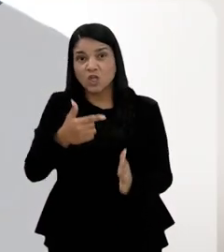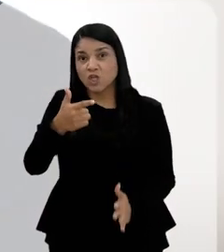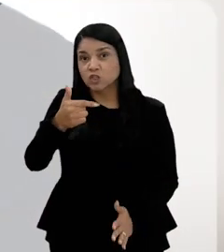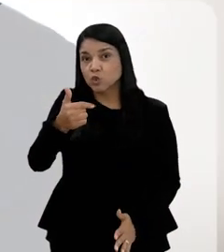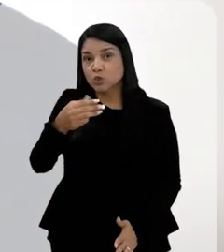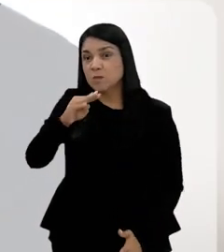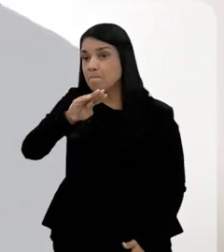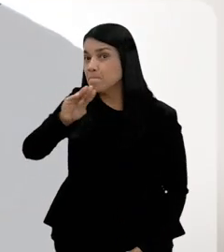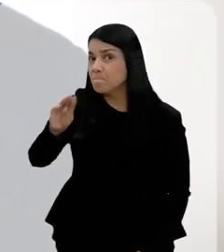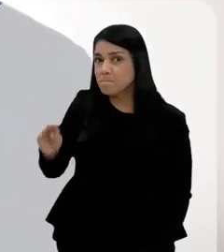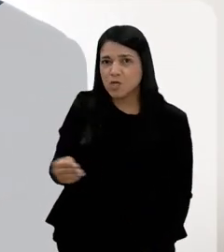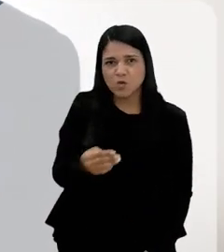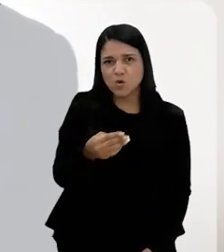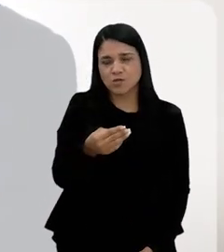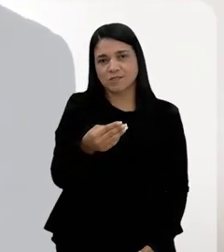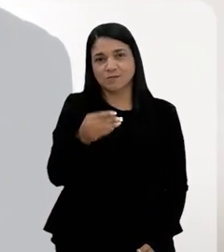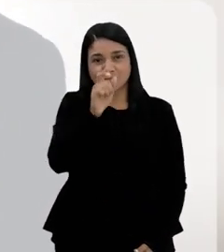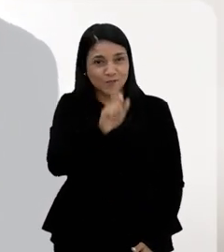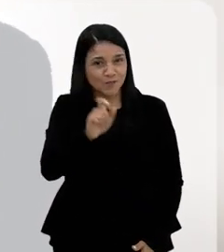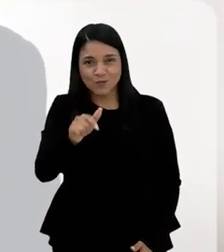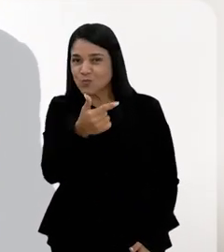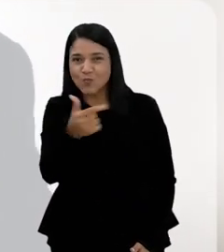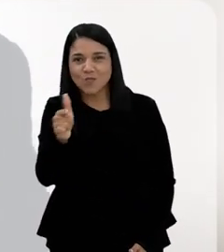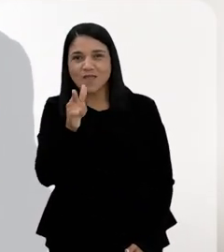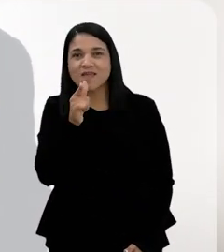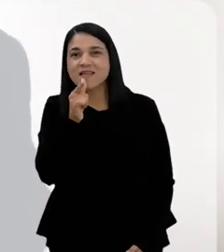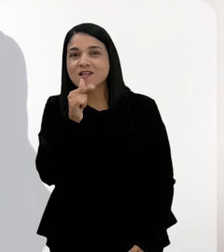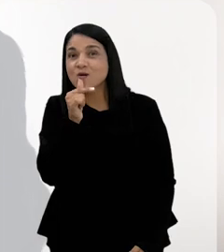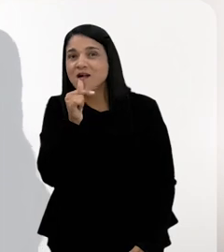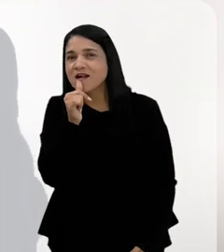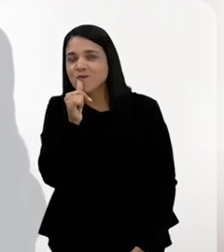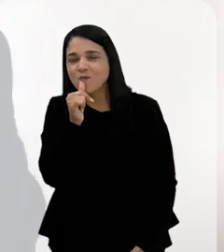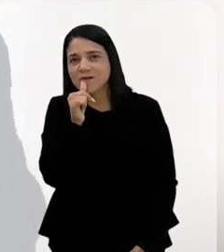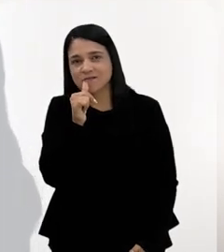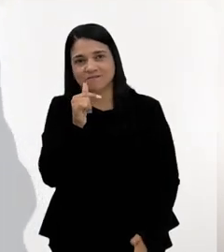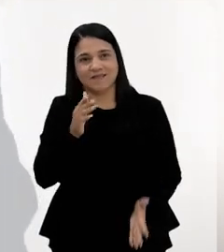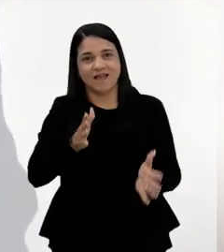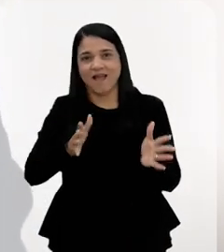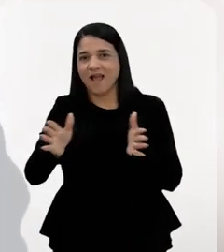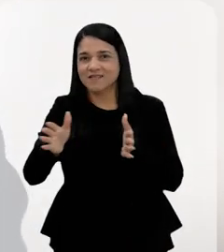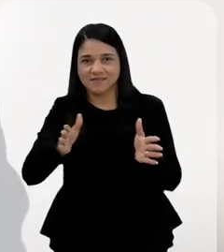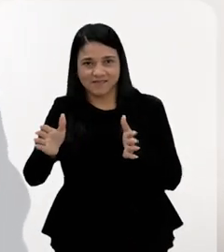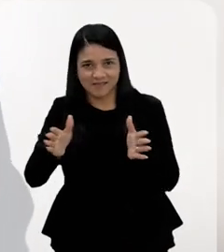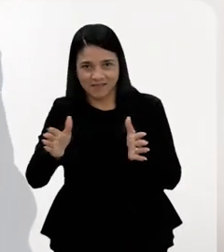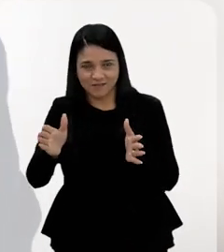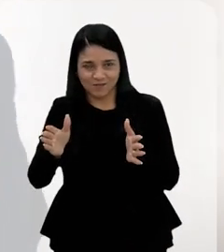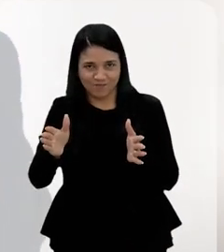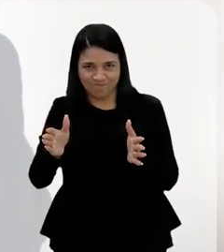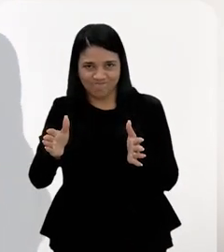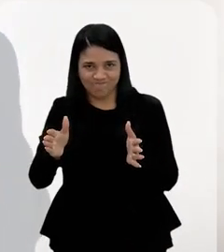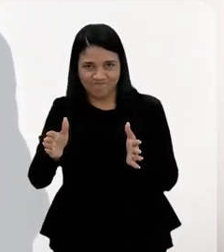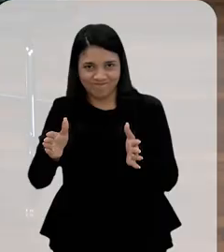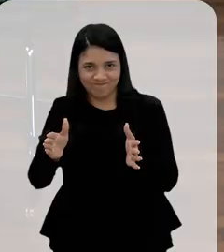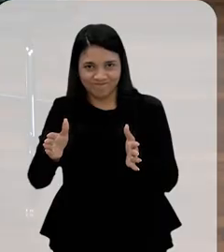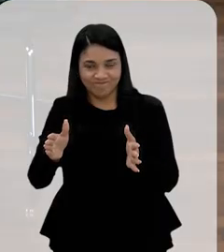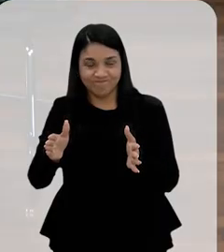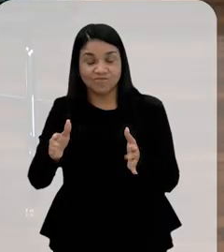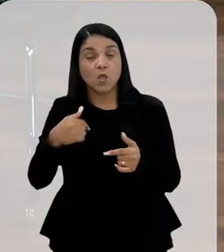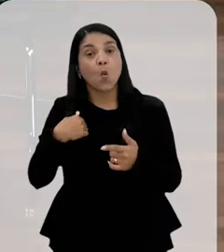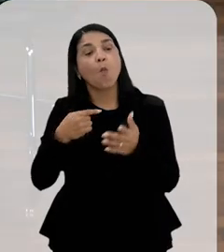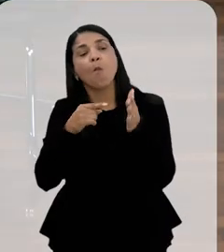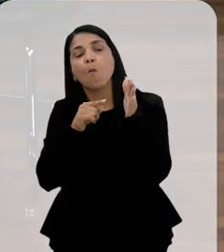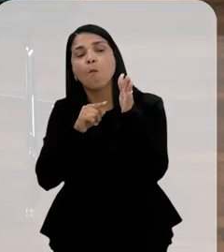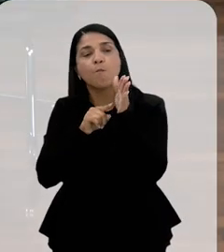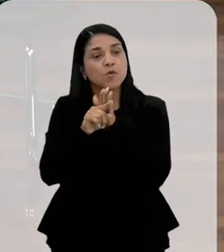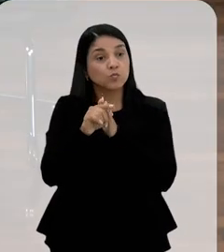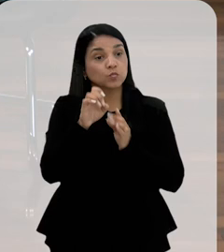2 bilhões de pessoas não têm acesso à água potável no mundo. 2 bilhões de pessoas não têm acesso à água potável no mundo. E